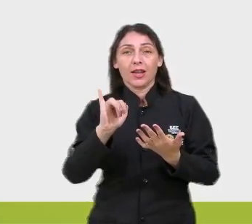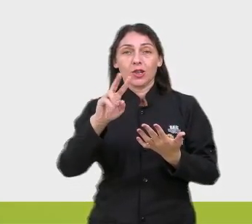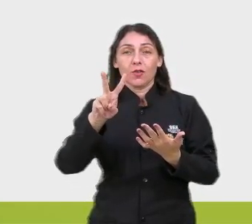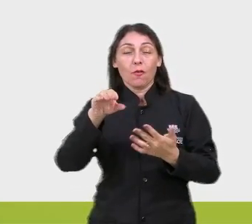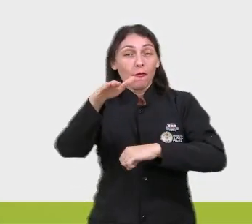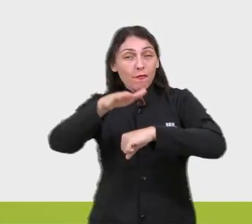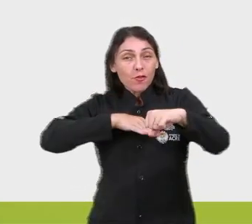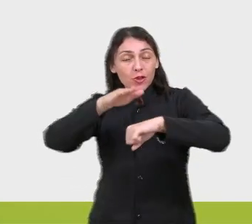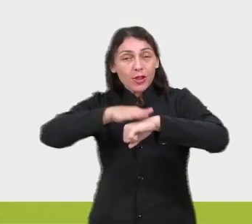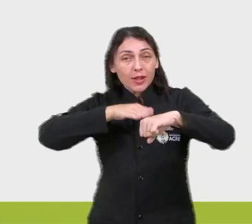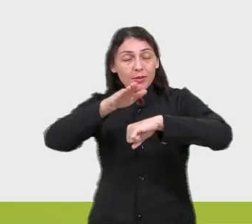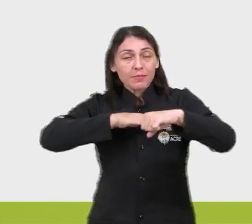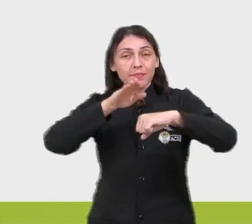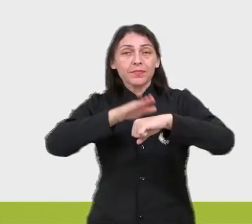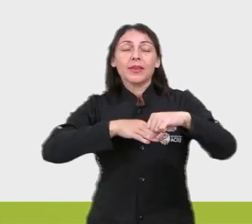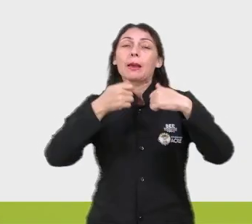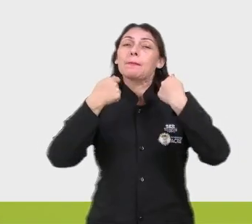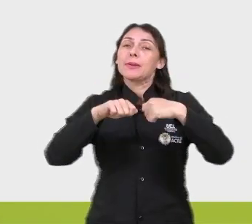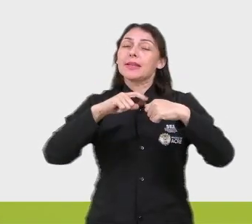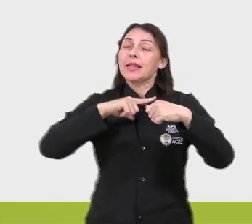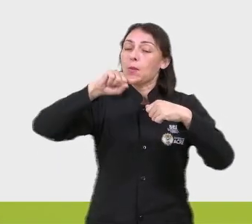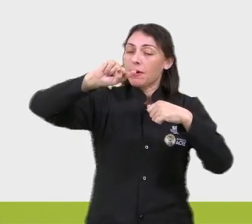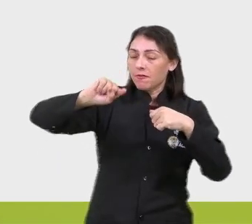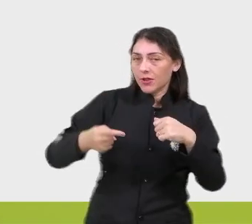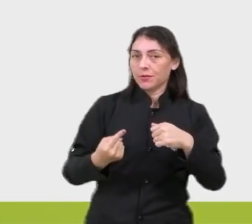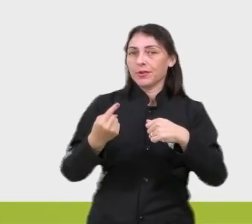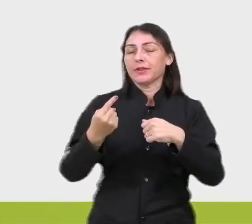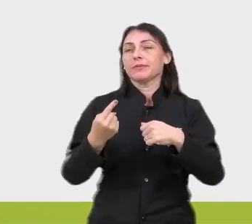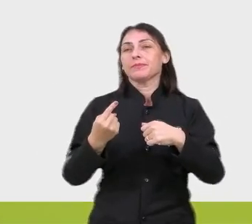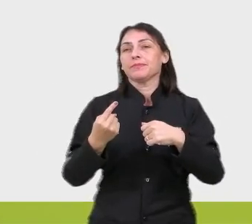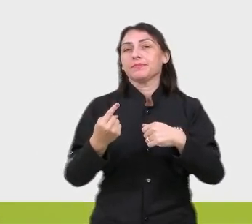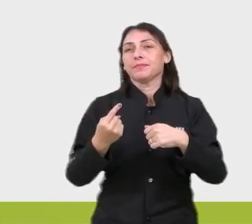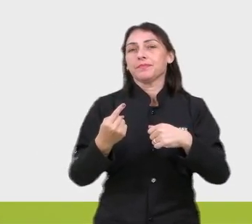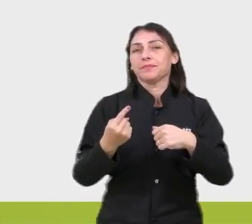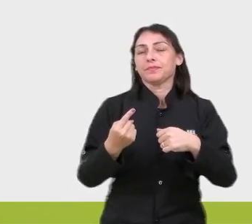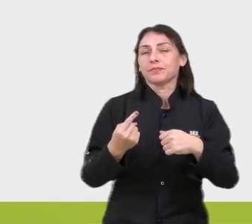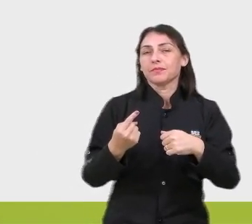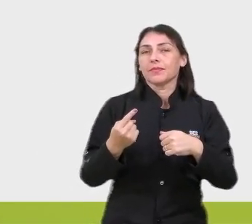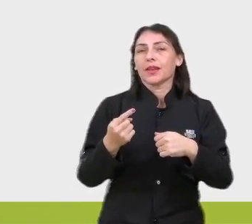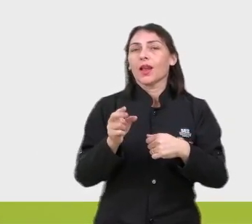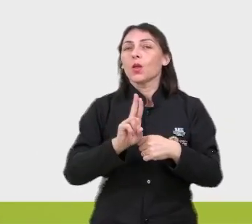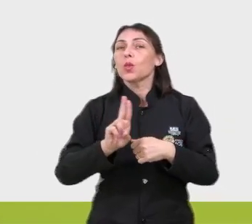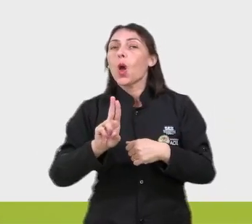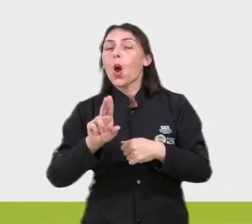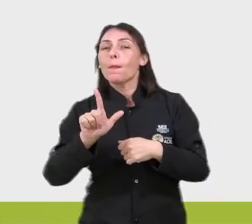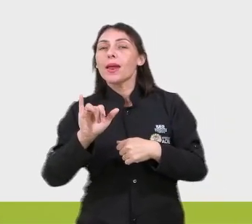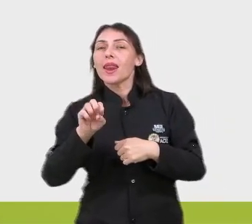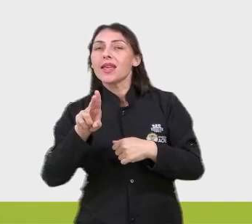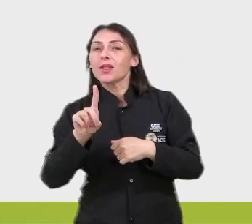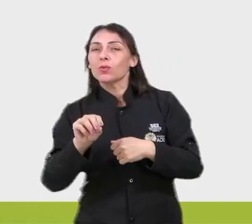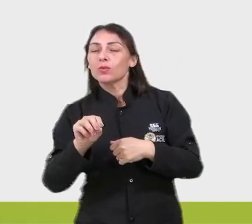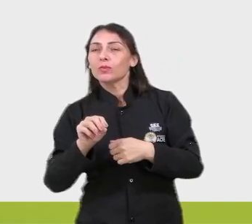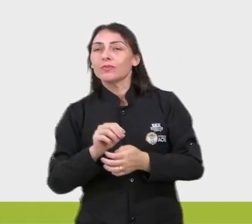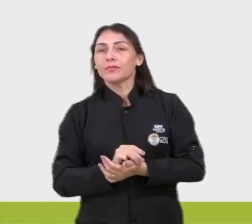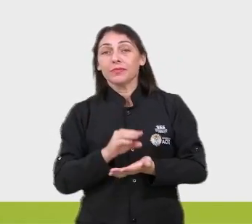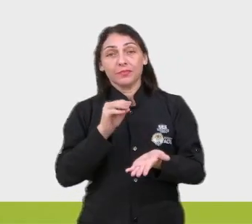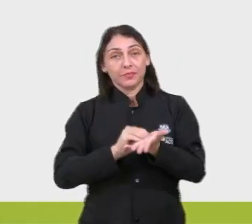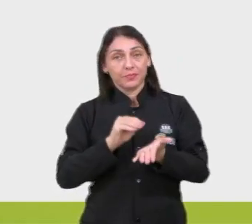chamamento, vamos chamar alguém, tem que se ter essa vírgula. Nome lindo. E aqui ainda faltou também